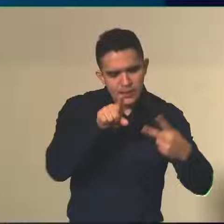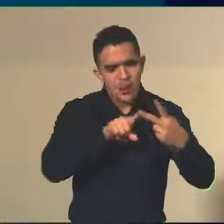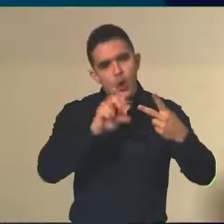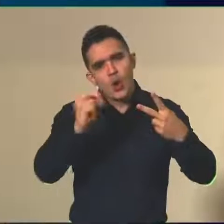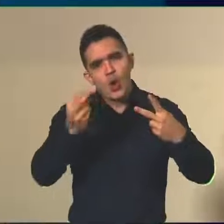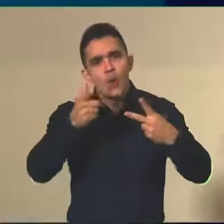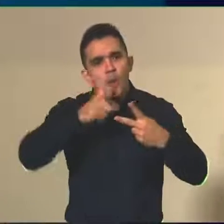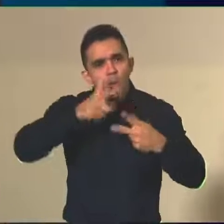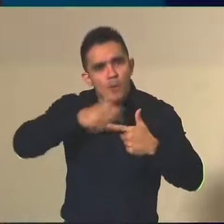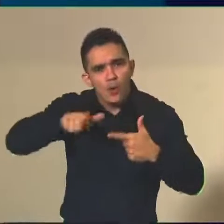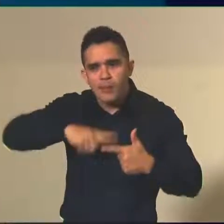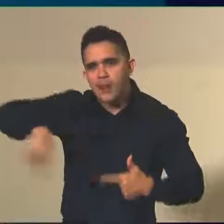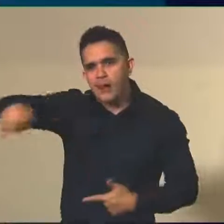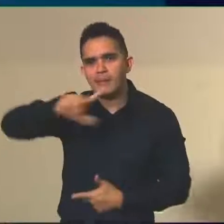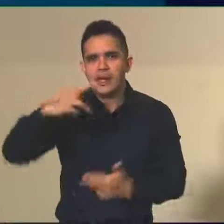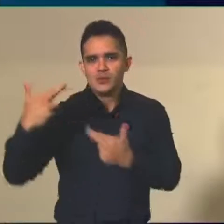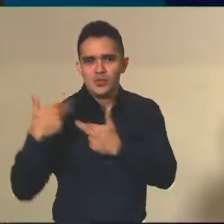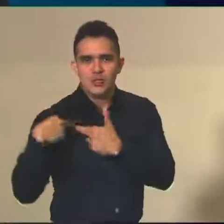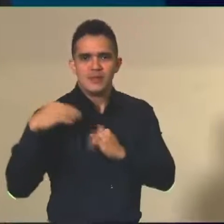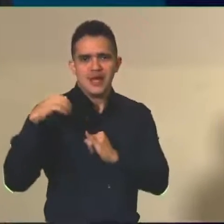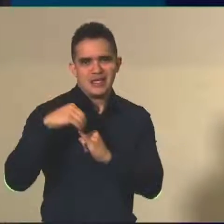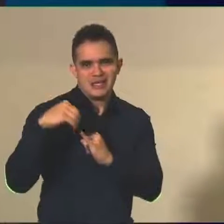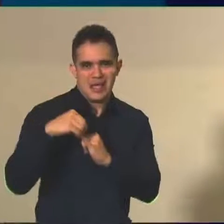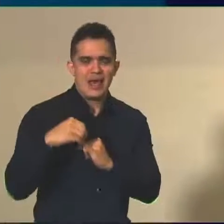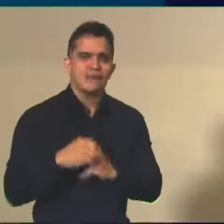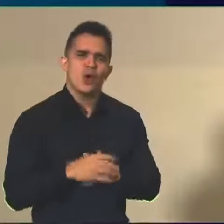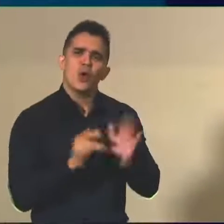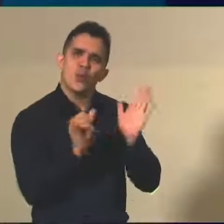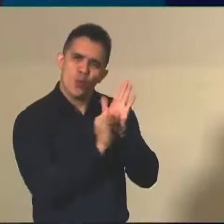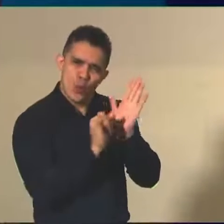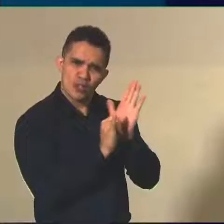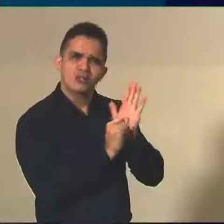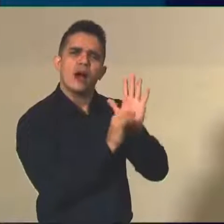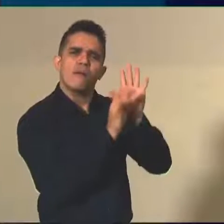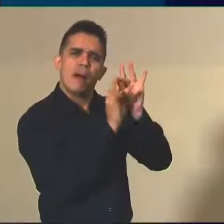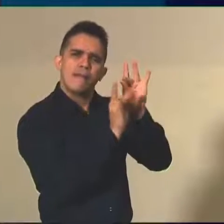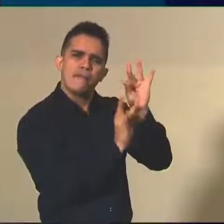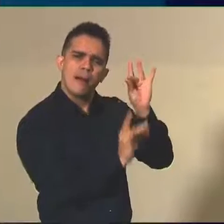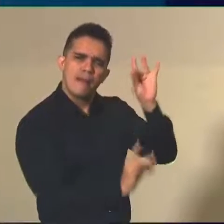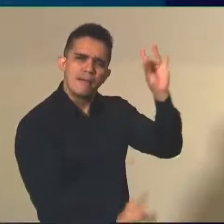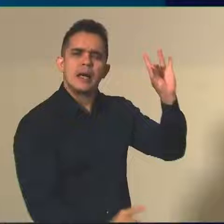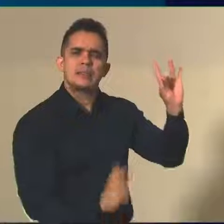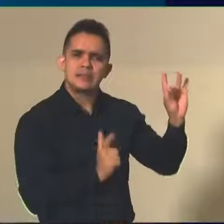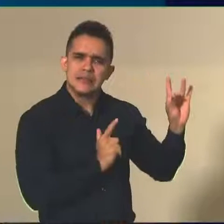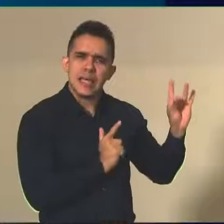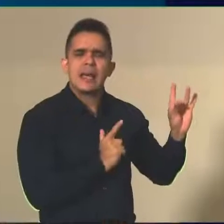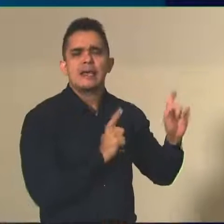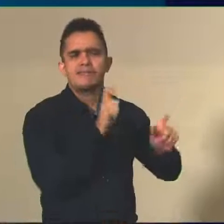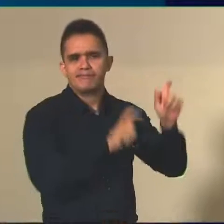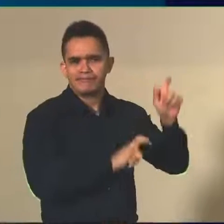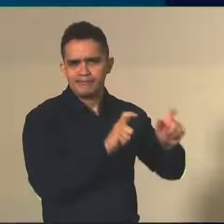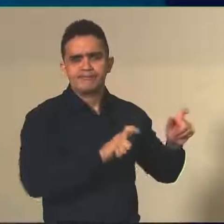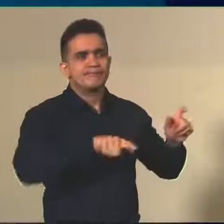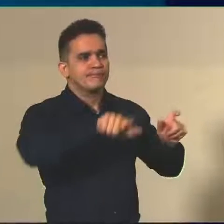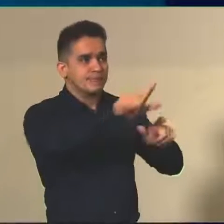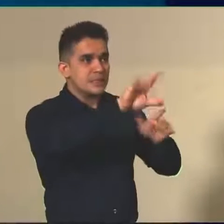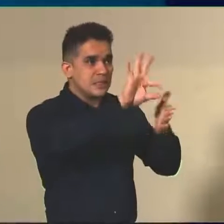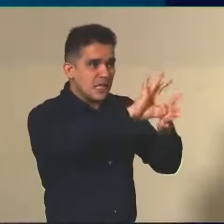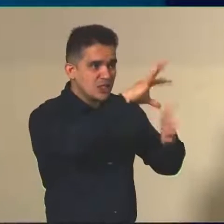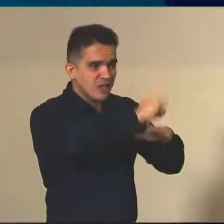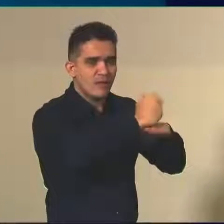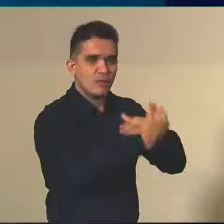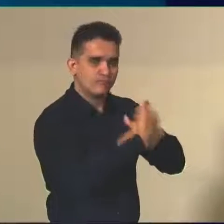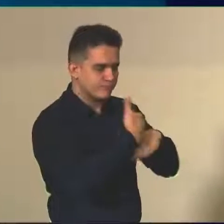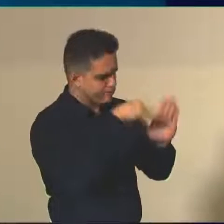logísticos, e ali no edital, né, tem toda a regra que tem que ser seguida pelos participantes para fazer essa solicitação.